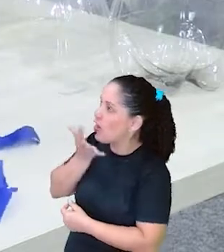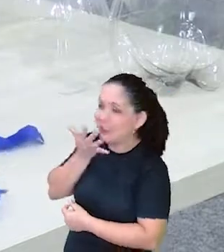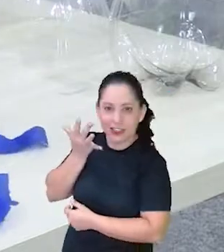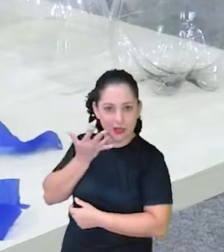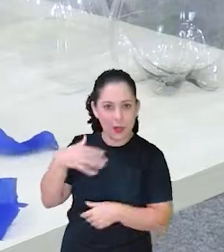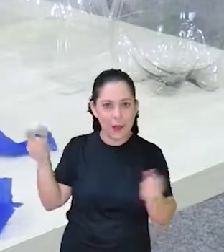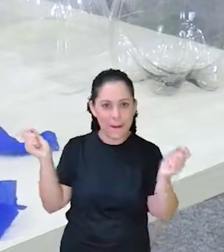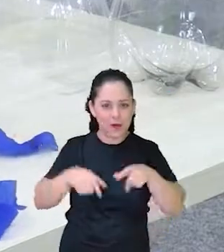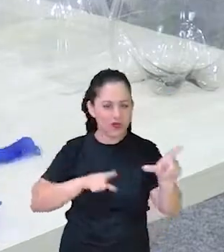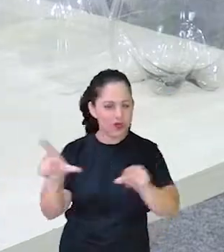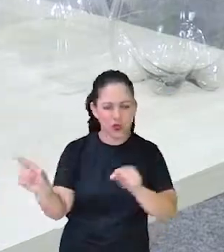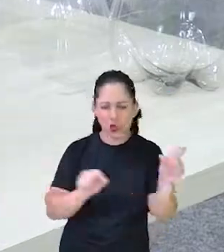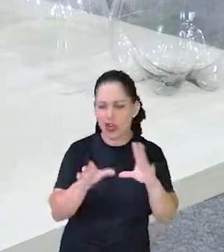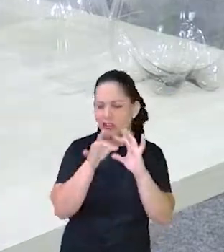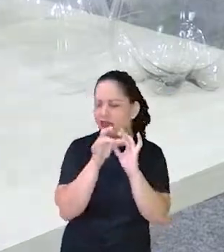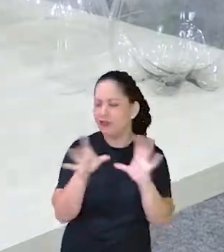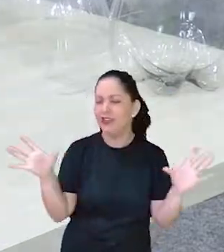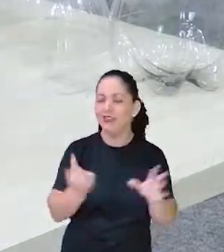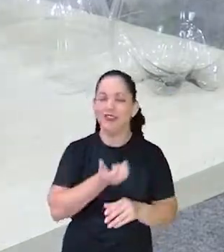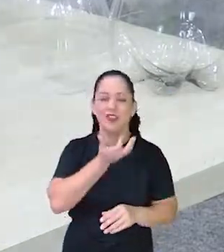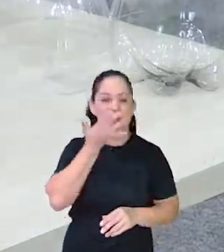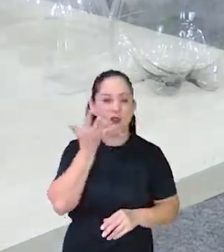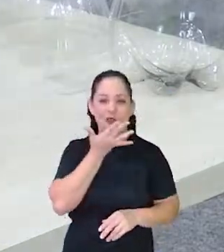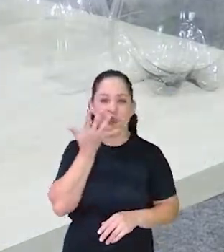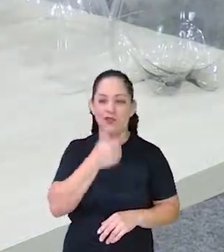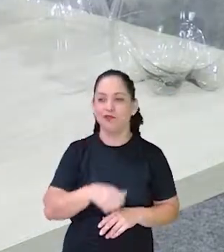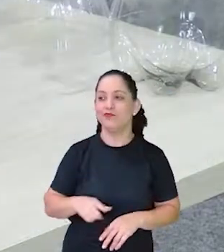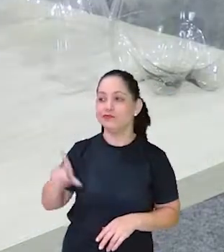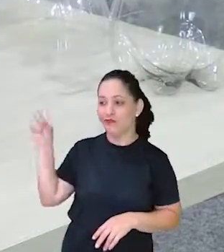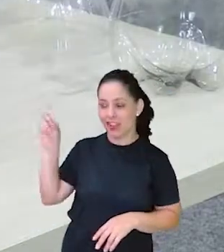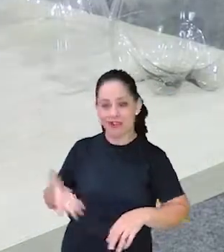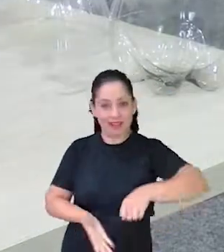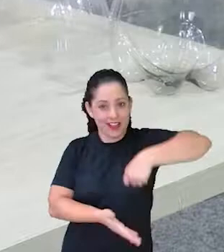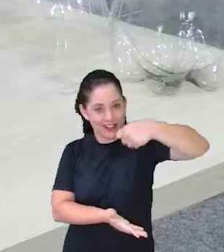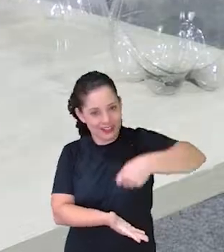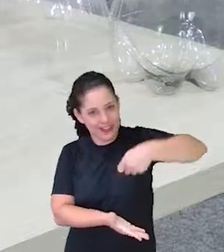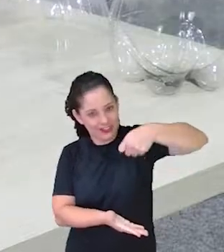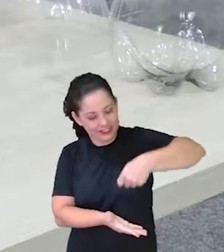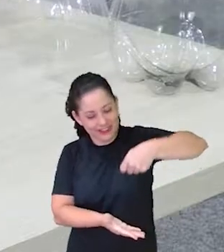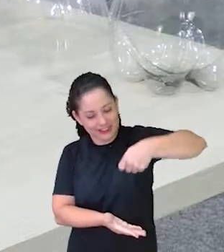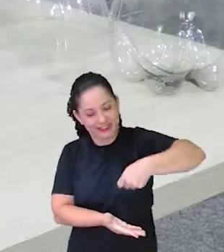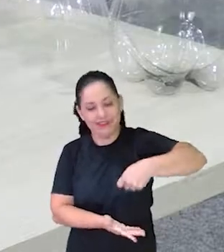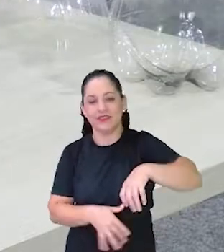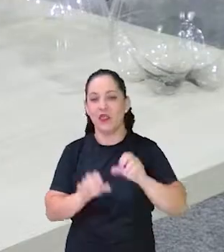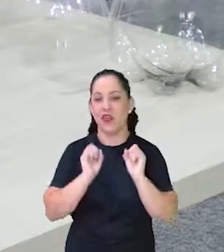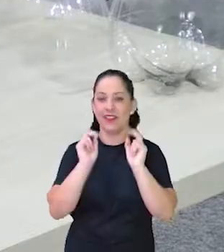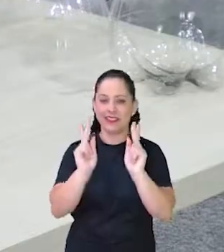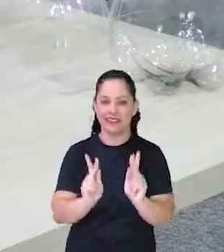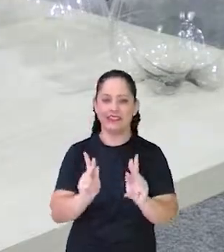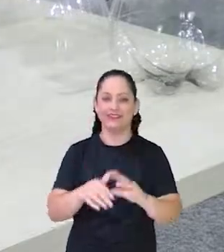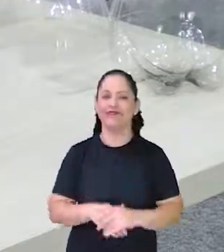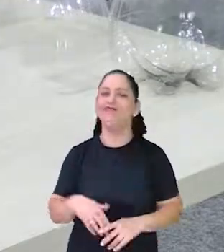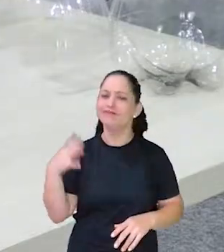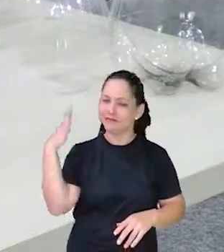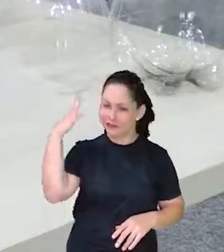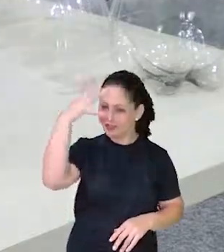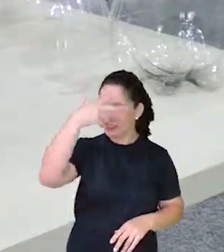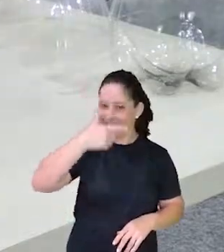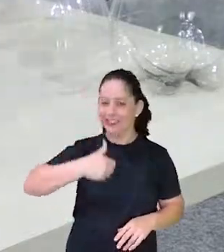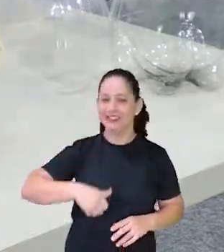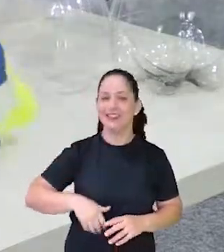a cor que você tiver Que você quiser Tá vendo aí? E tá pronta a sua cestinha Olha isso aí Olha que bonitinho